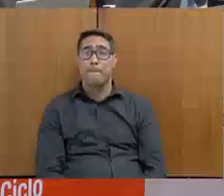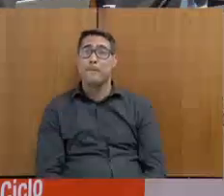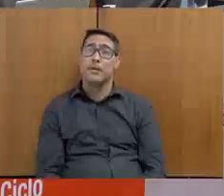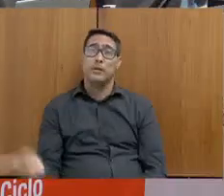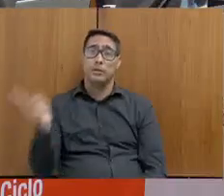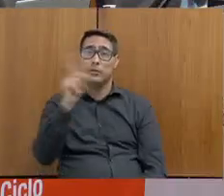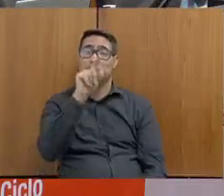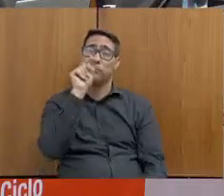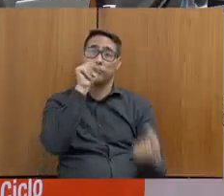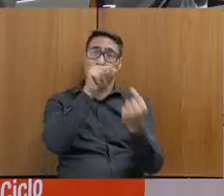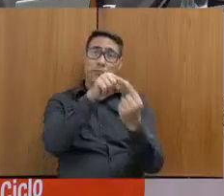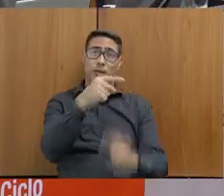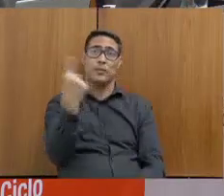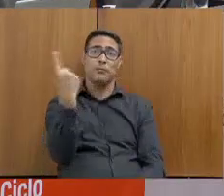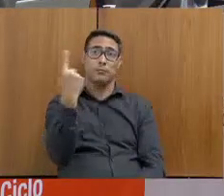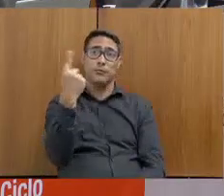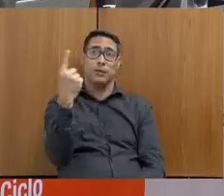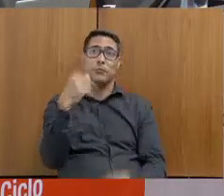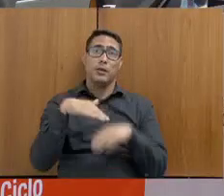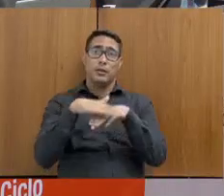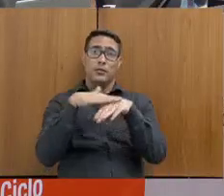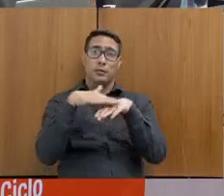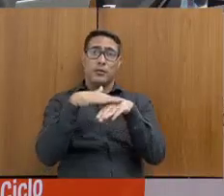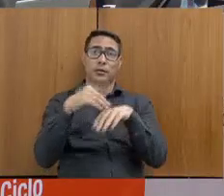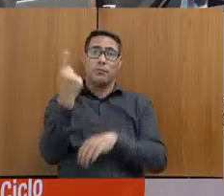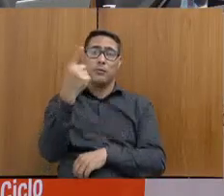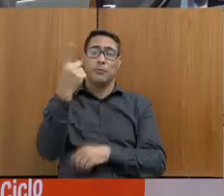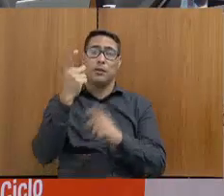primeira conversa, da nossa primeira reunião.